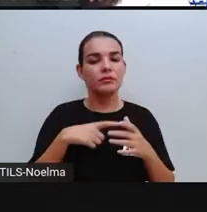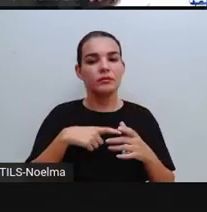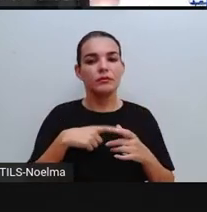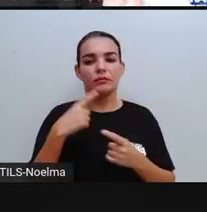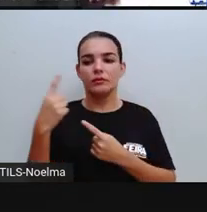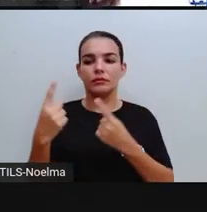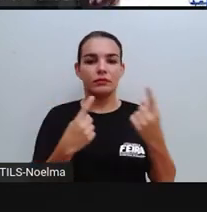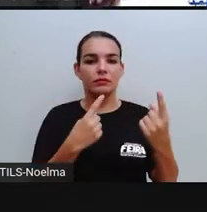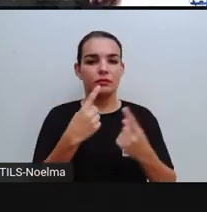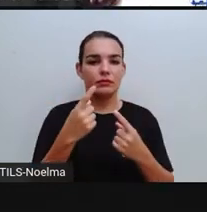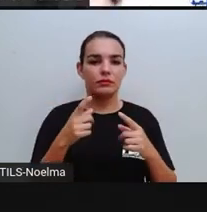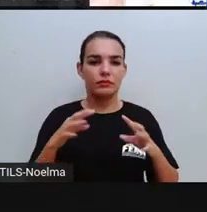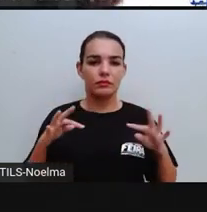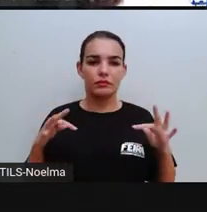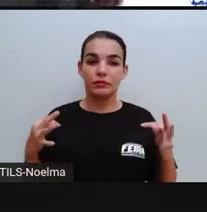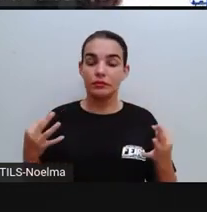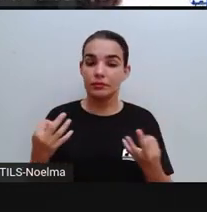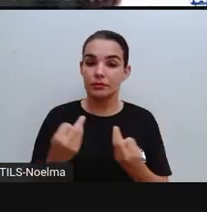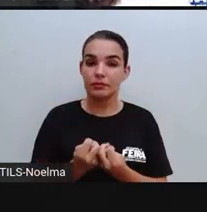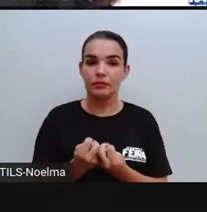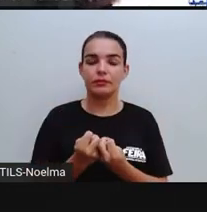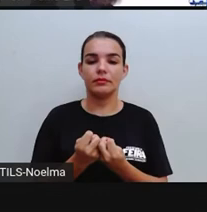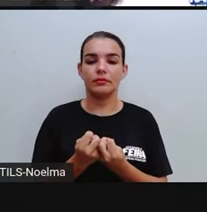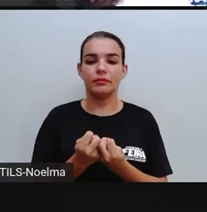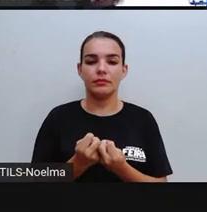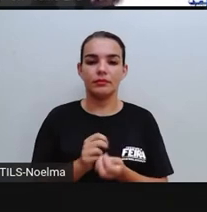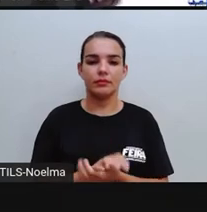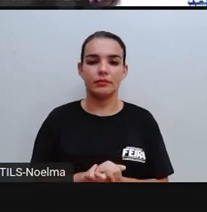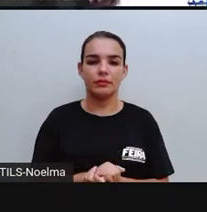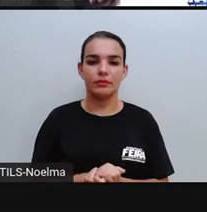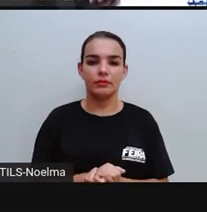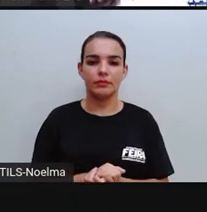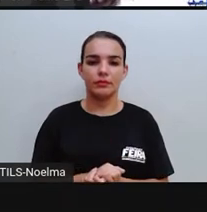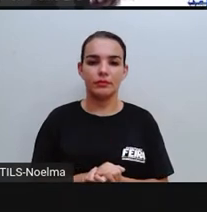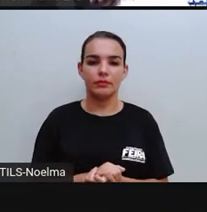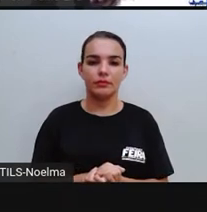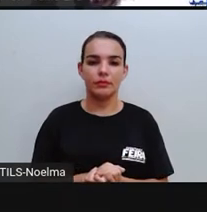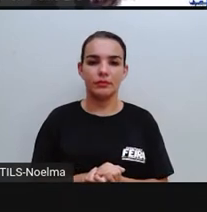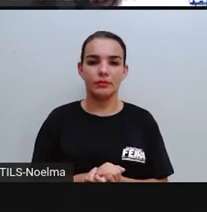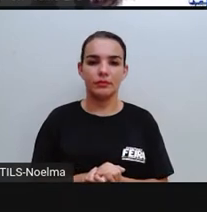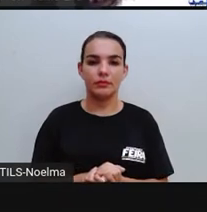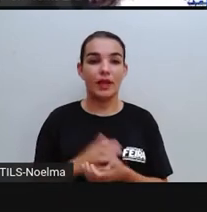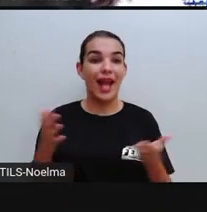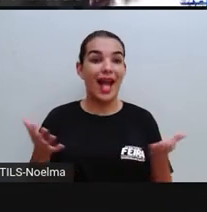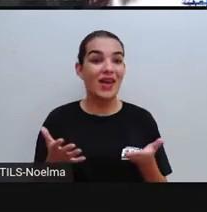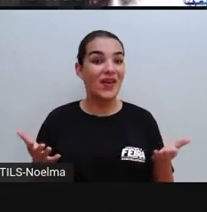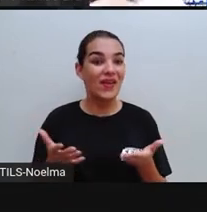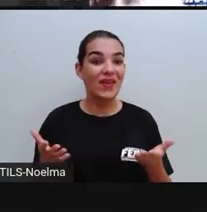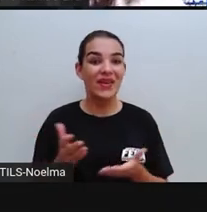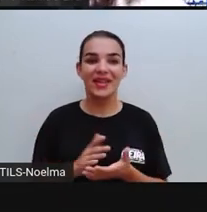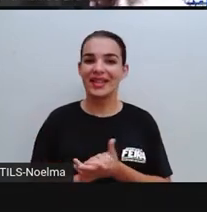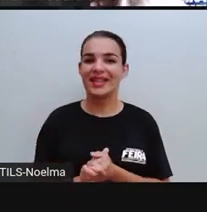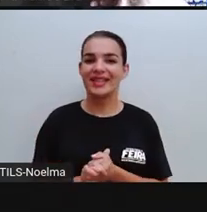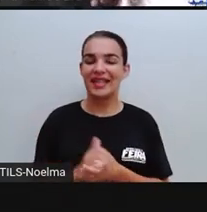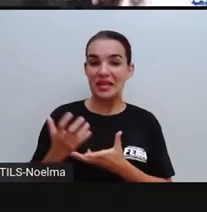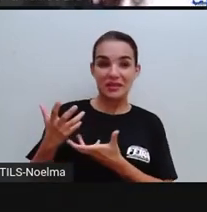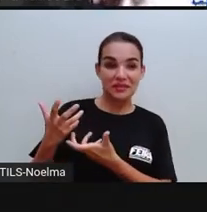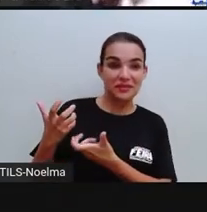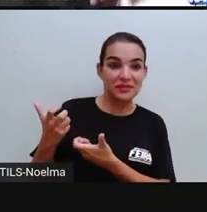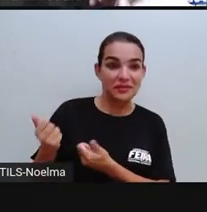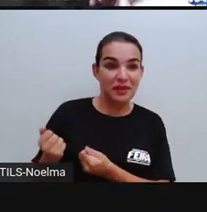todos os detalhes daquela fotografia, certo? E agora, ó, a PRO